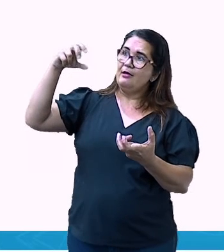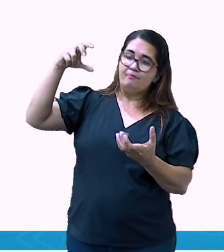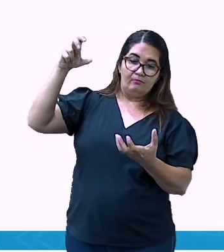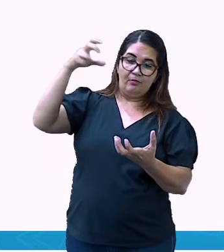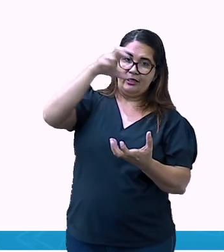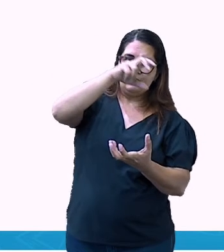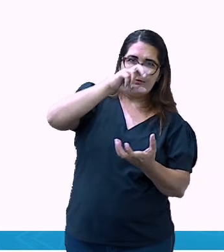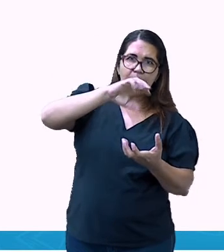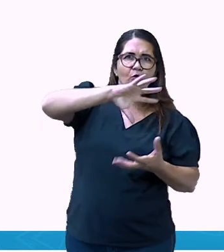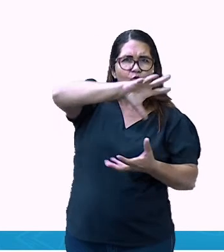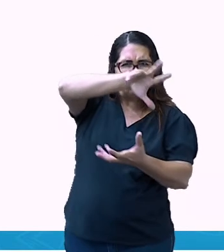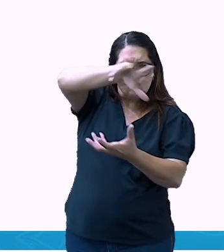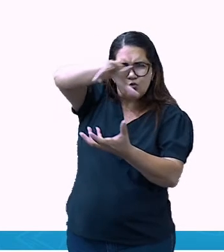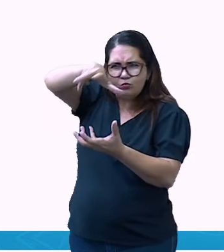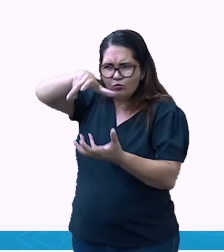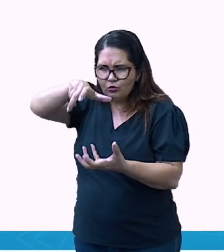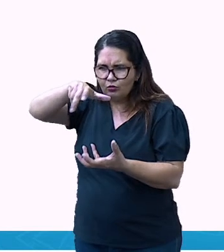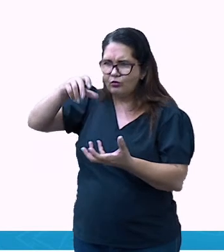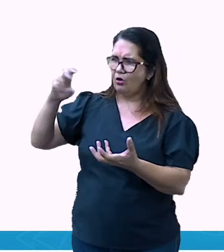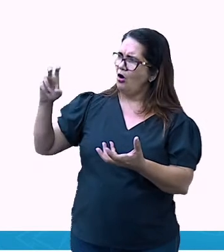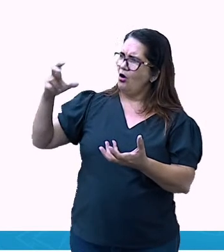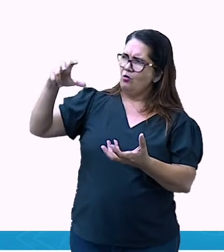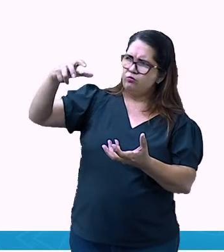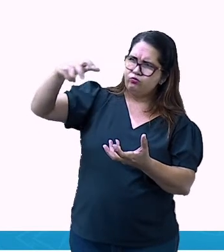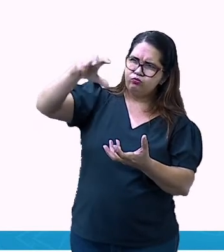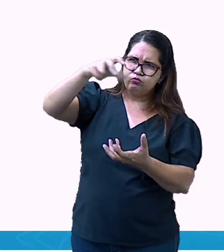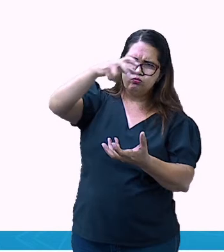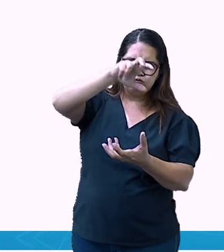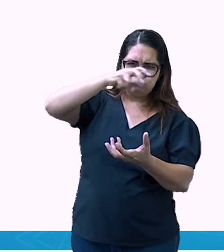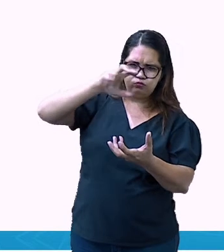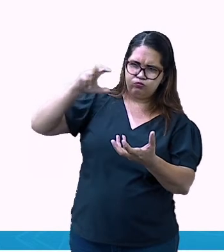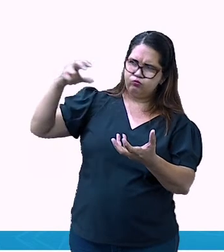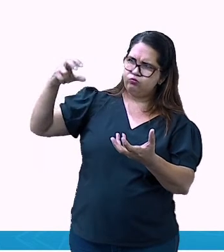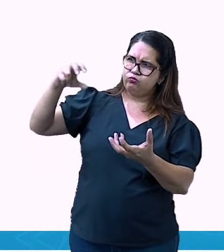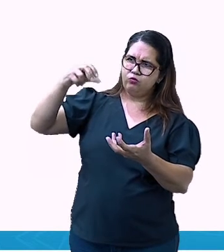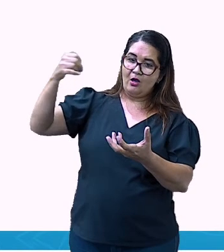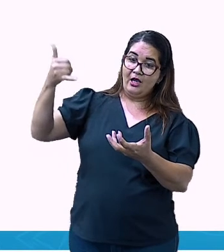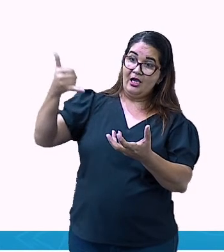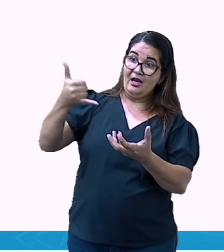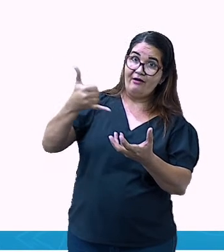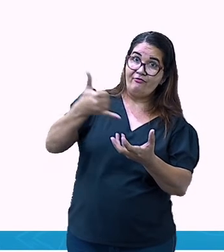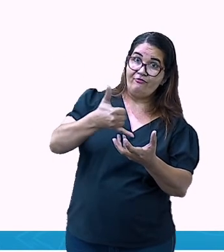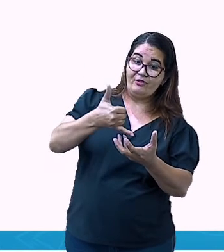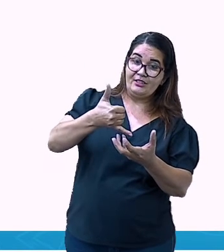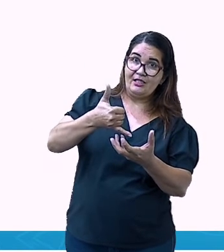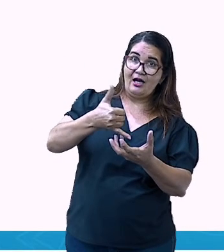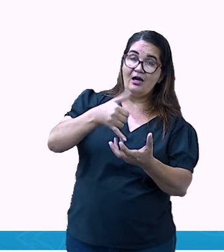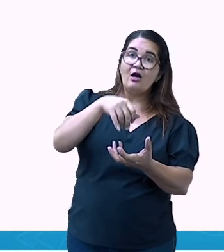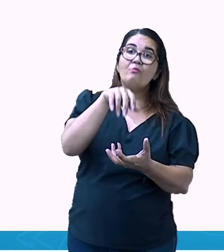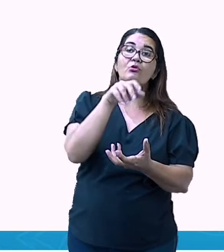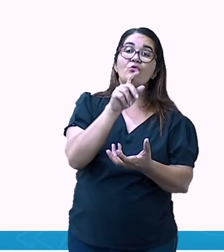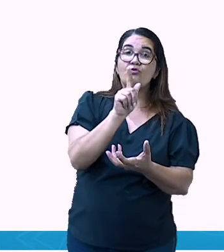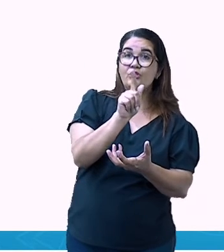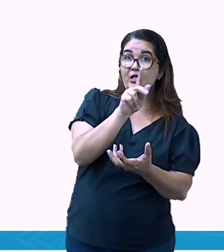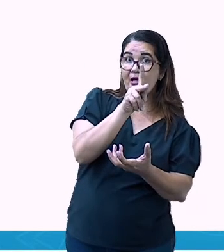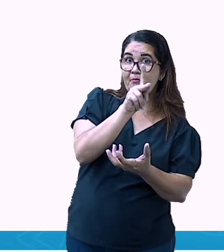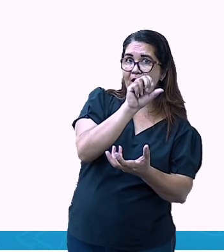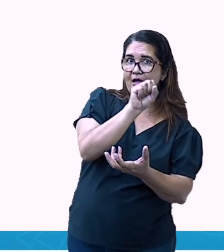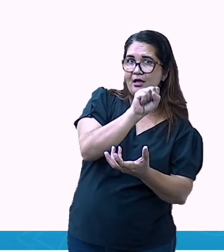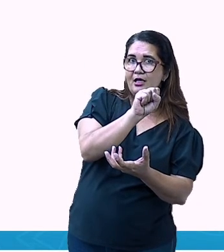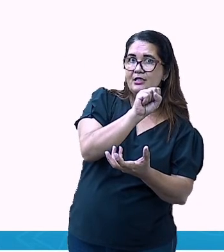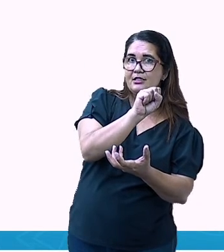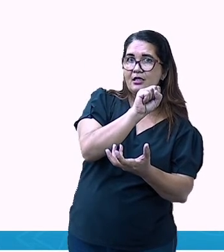E aí, o GPS, ele pode memorizar a sua rota. Então, se você faz para o seu trabalho todo dia aquele